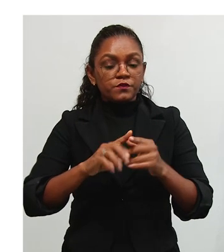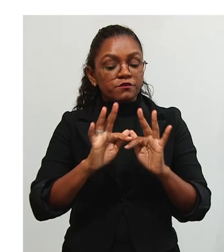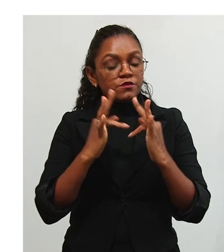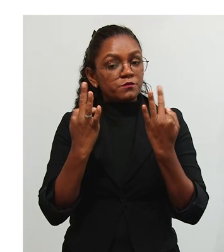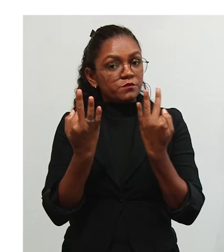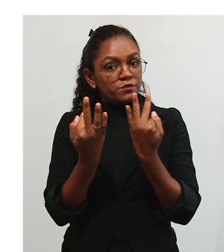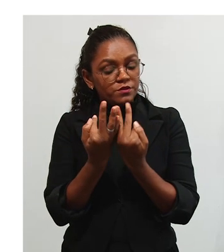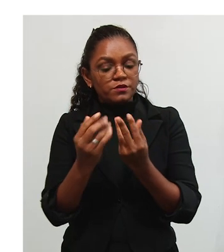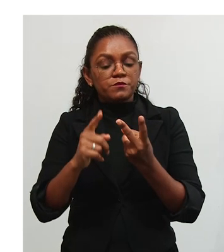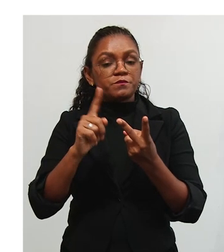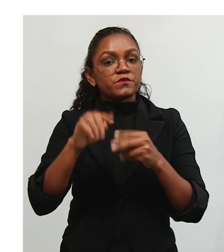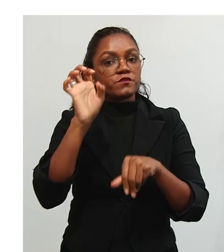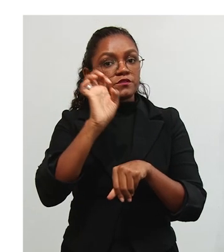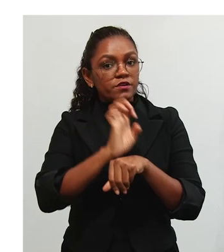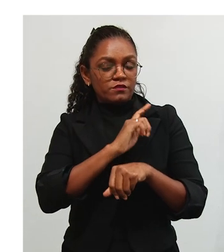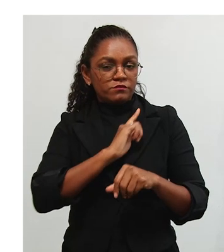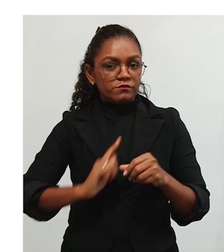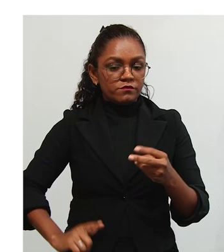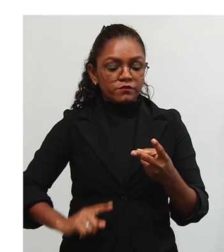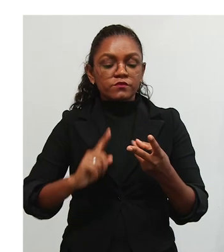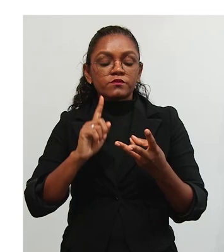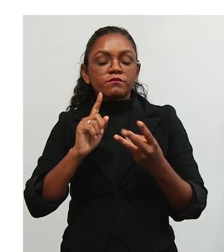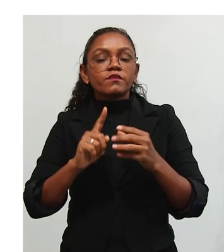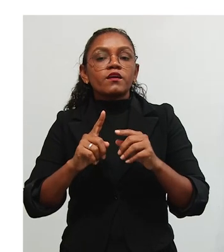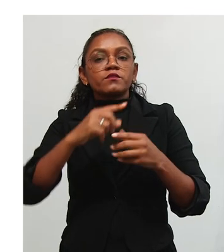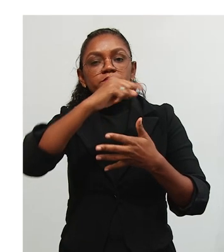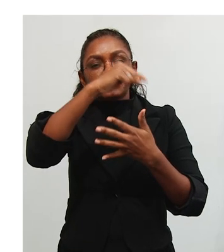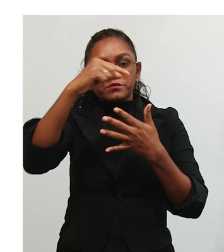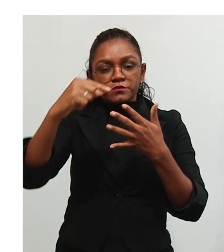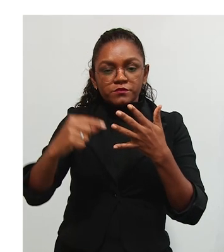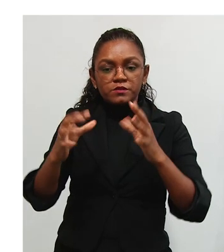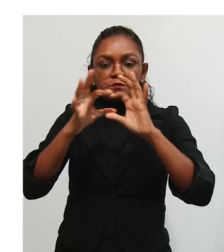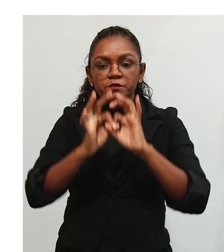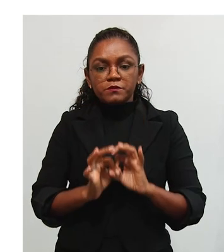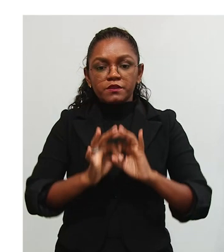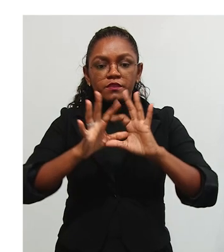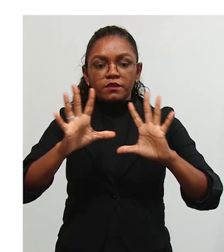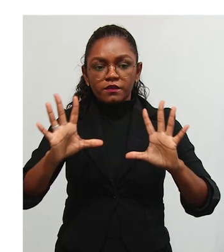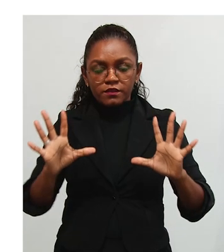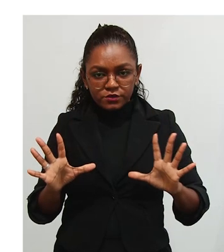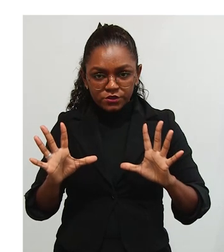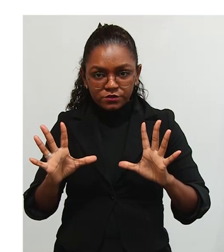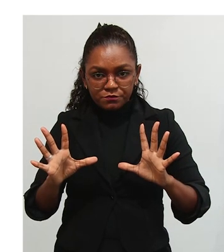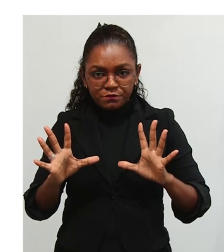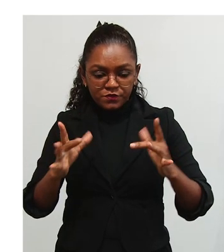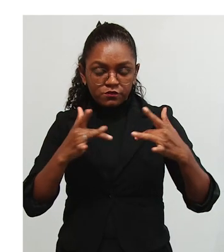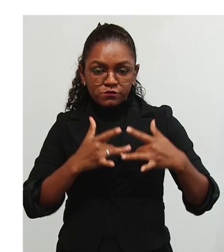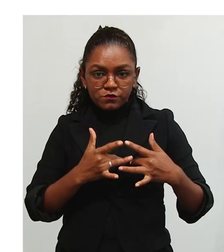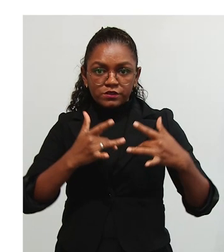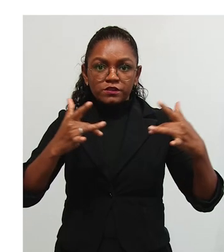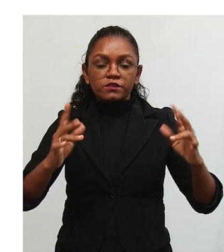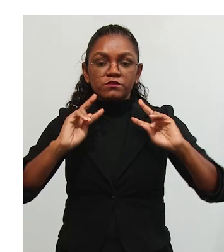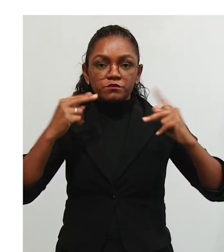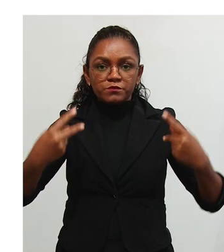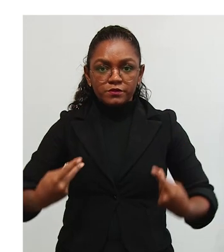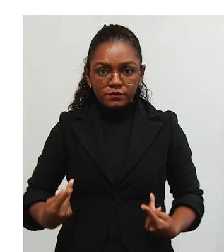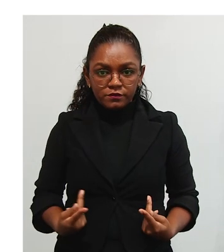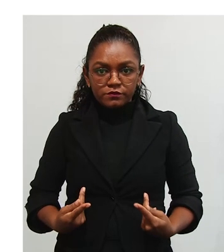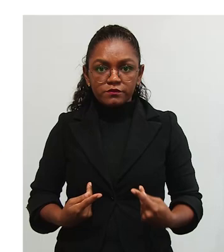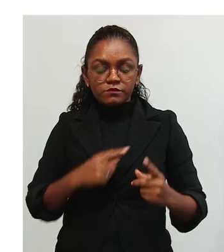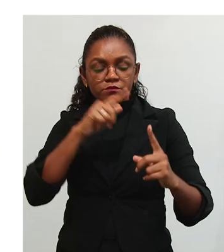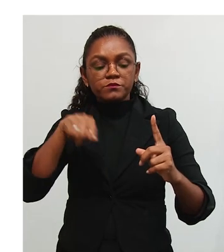família e do Estado, inspirada nos princípios de liberdade e nos ideais de solidariedade humana.